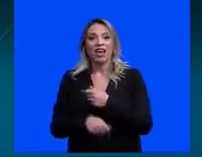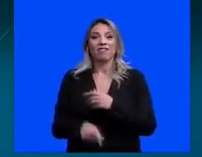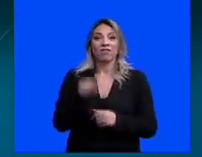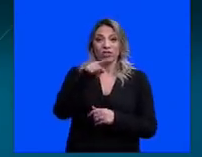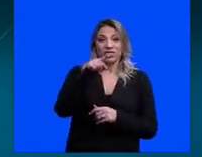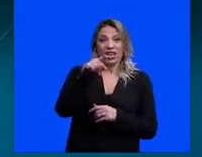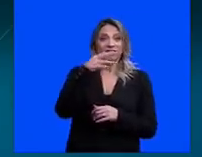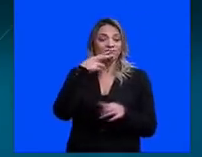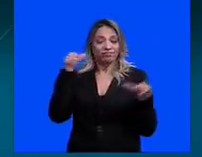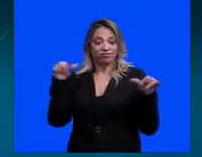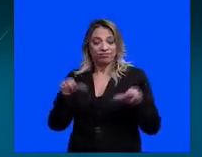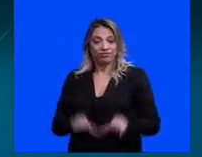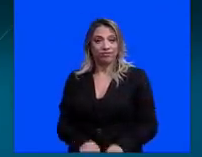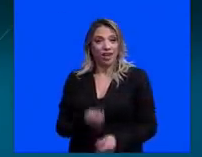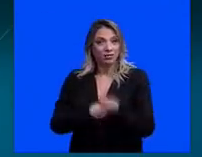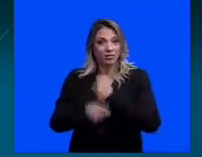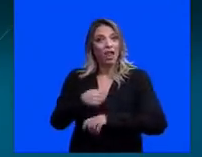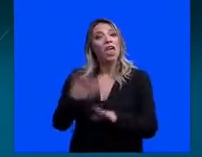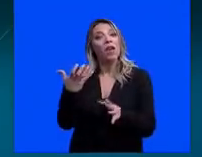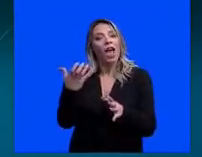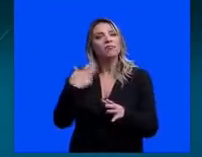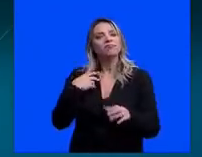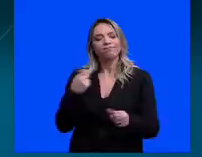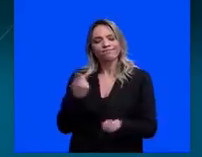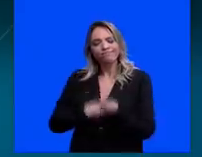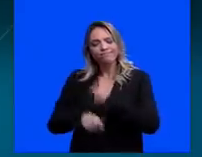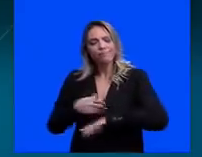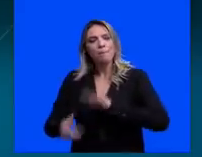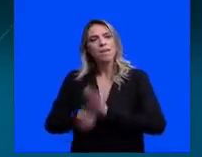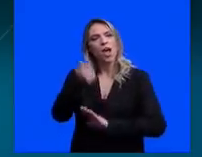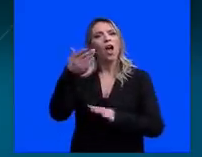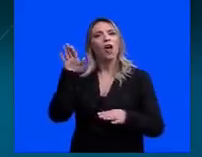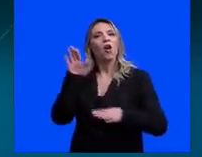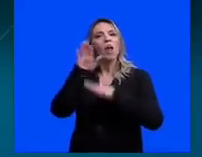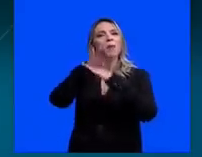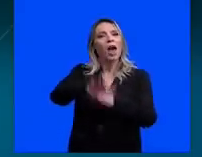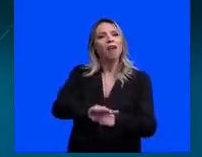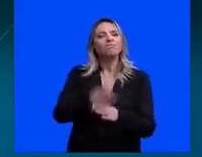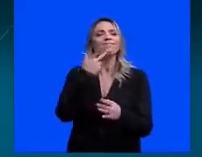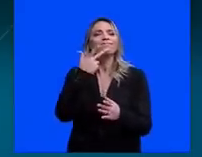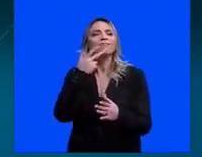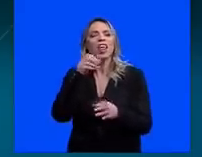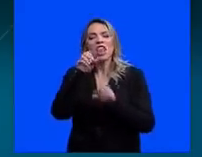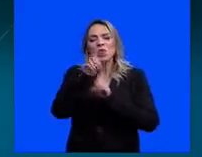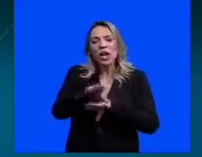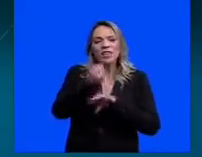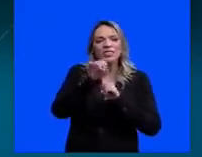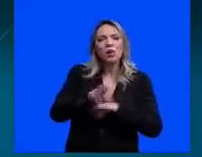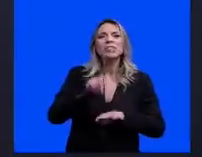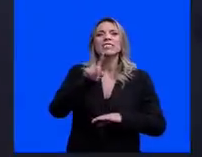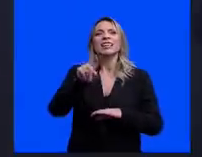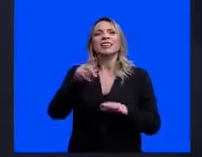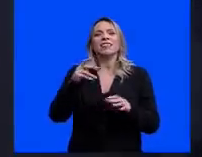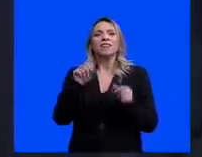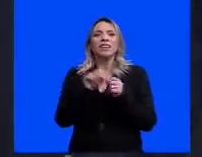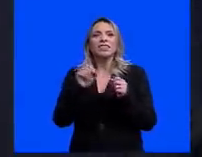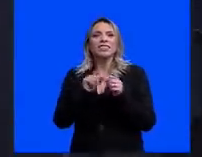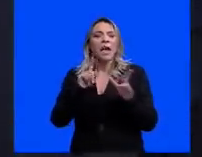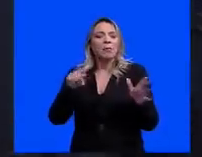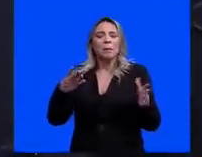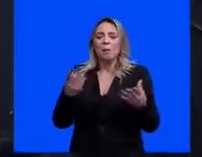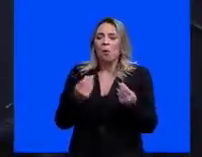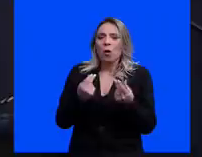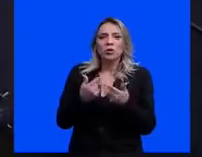fazer, administrar o Estado de São Paulo. Colaborar para melhorar a qualidade da educação, sem radicalizar. Melhorar a qualidade da saúde,